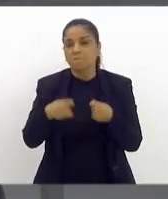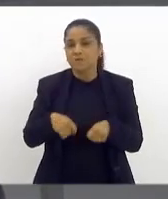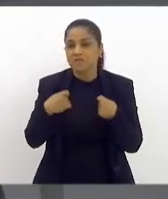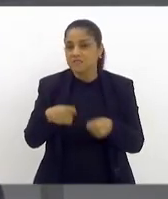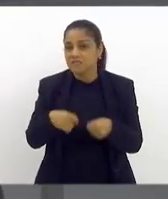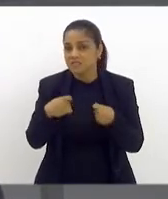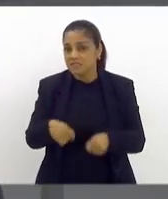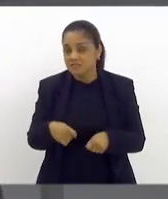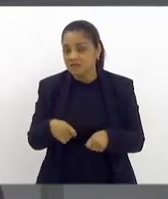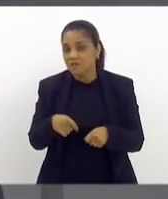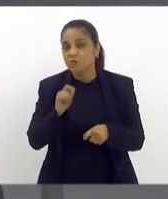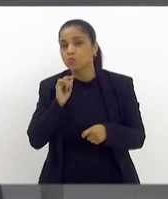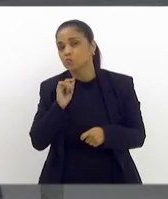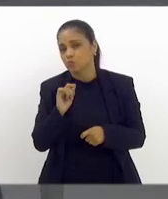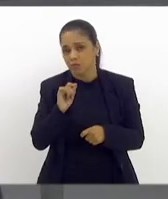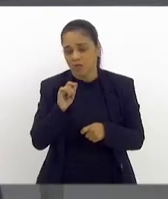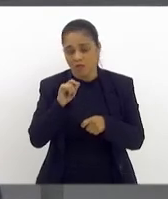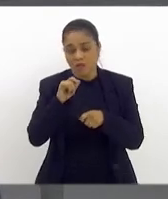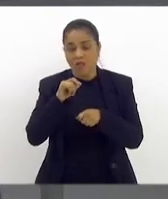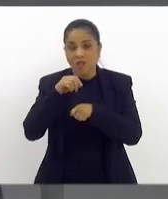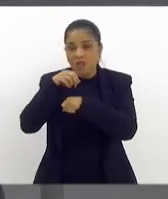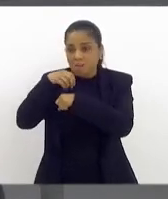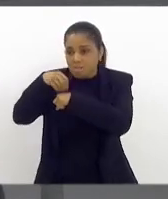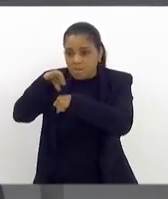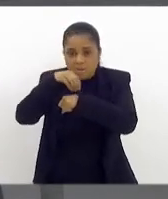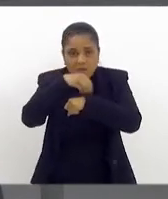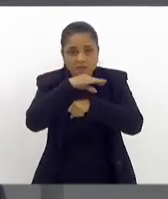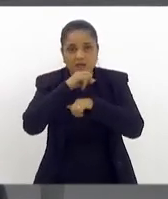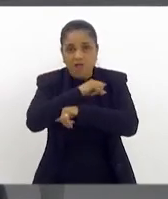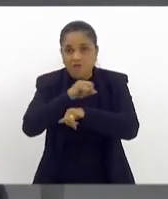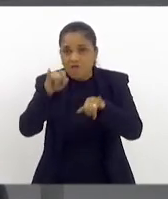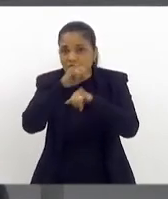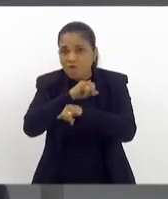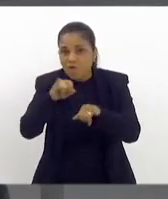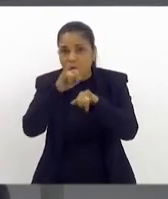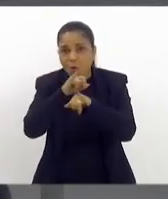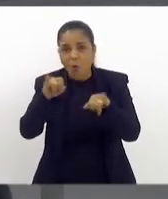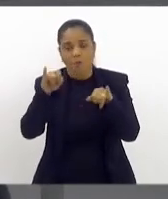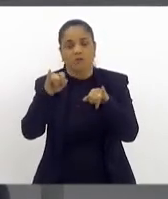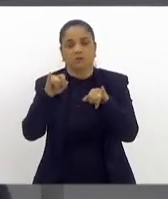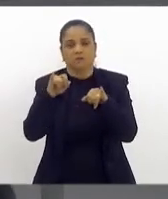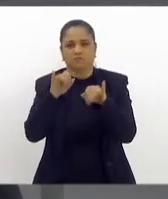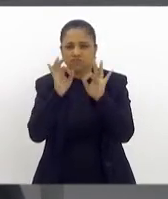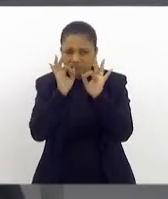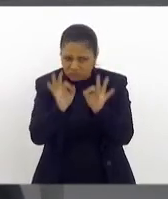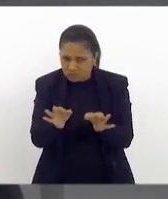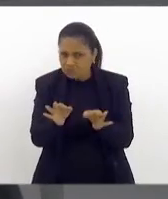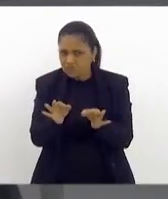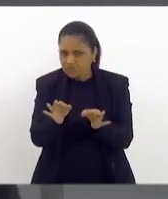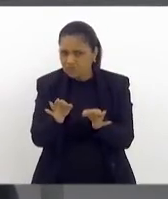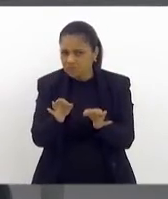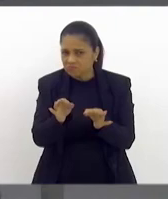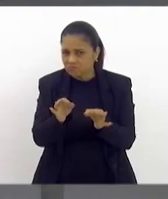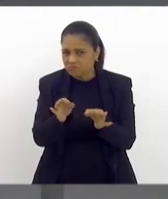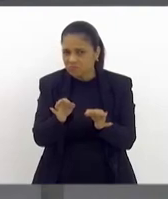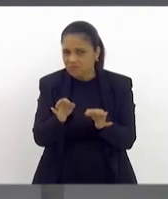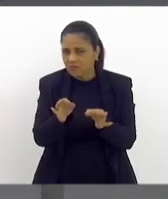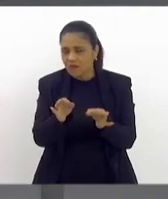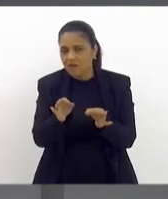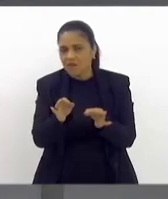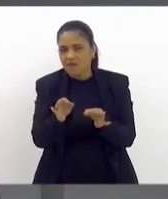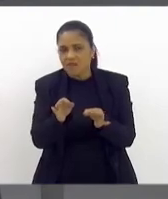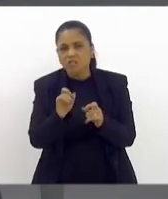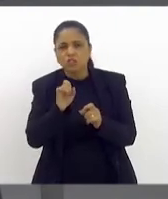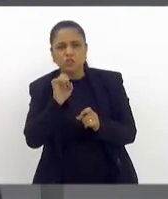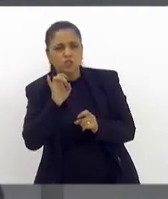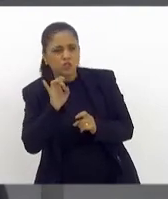de fato, levar a informação. Muito se fala, mas será que a informação realmente chega? Será que é só no mês